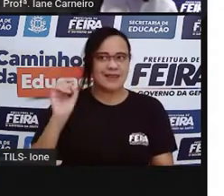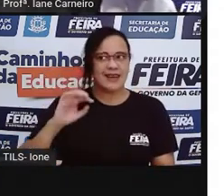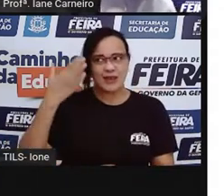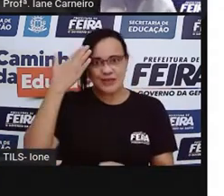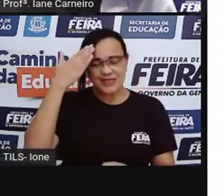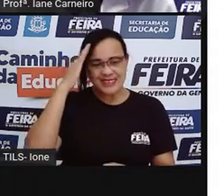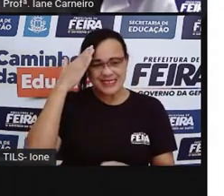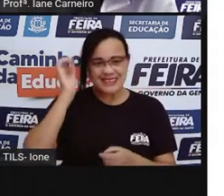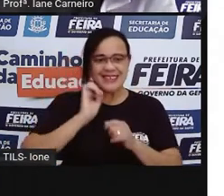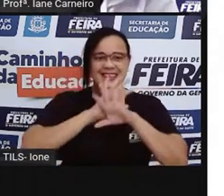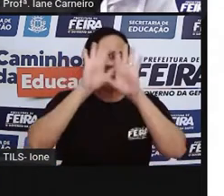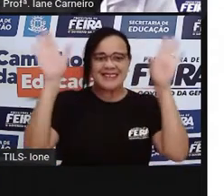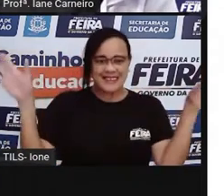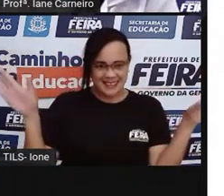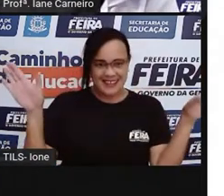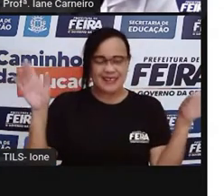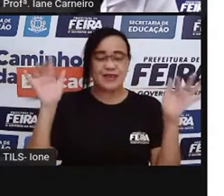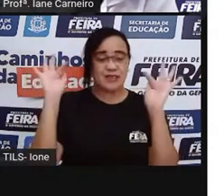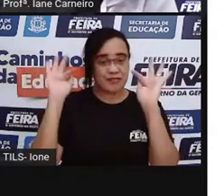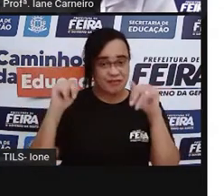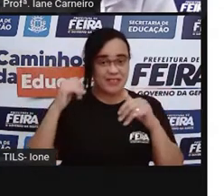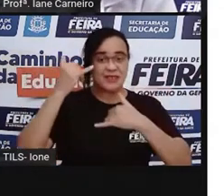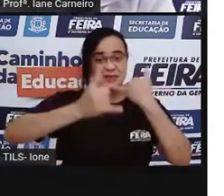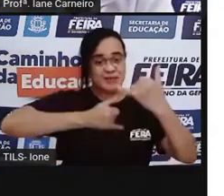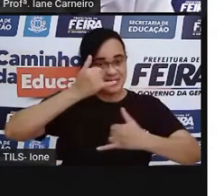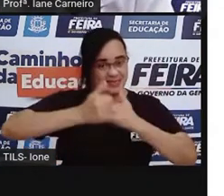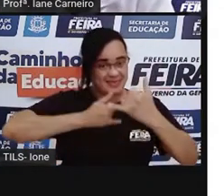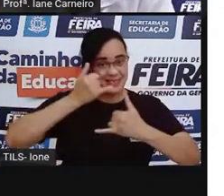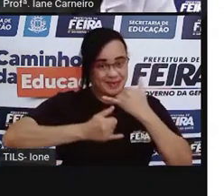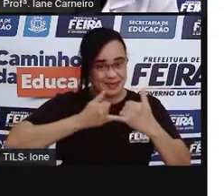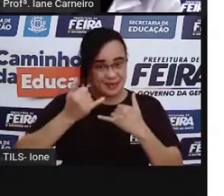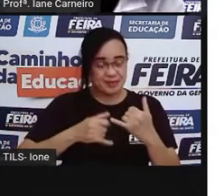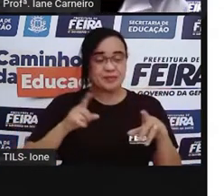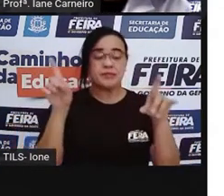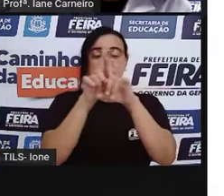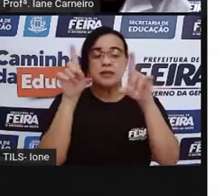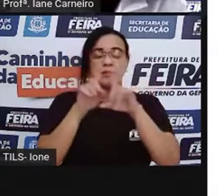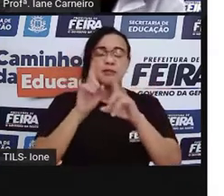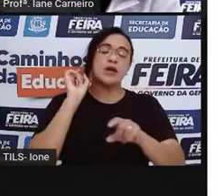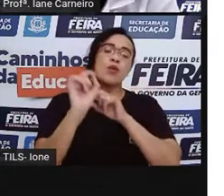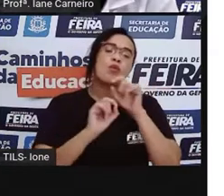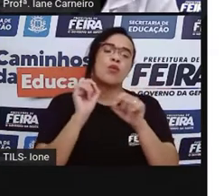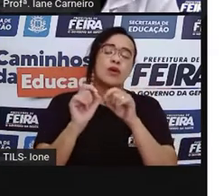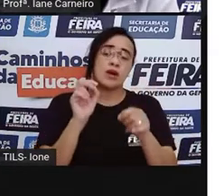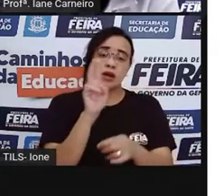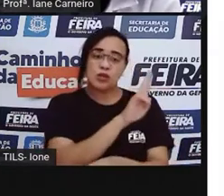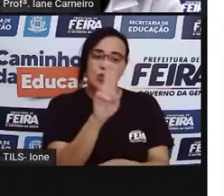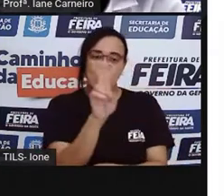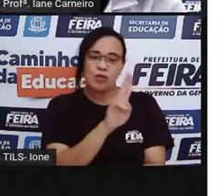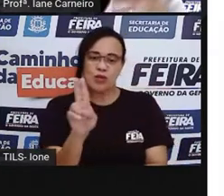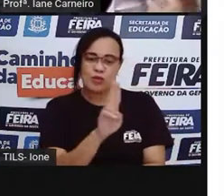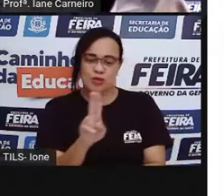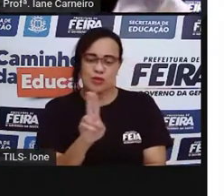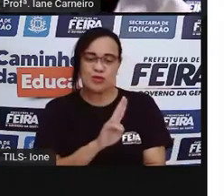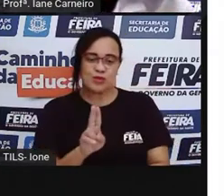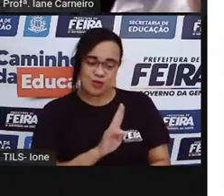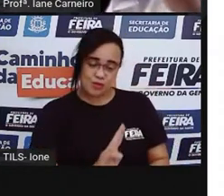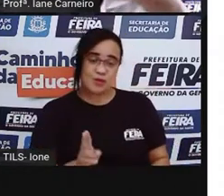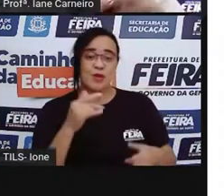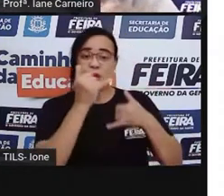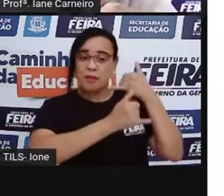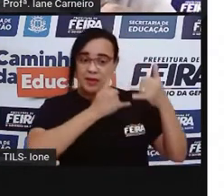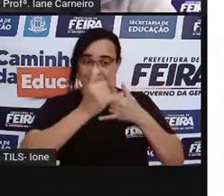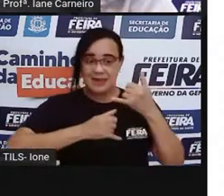jogo direitinho. Nós também vamos reconhecer e nomear brincadeiras populares ou brincadeiras